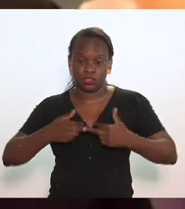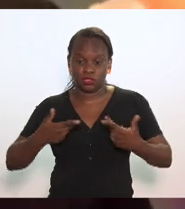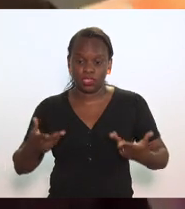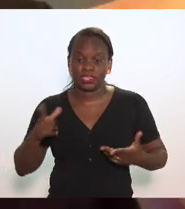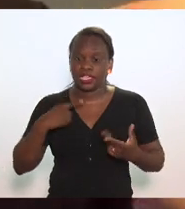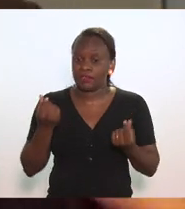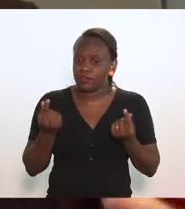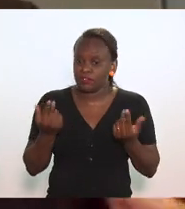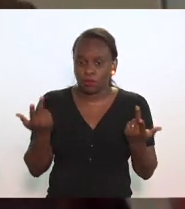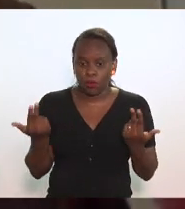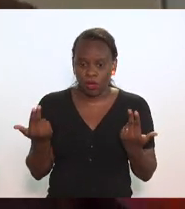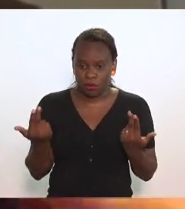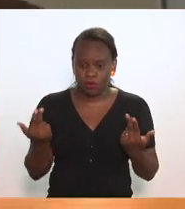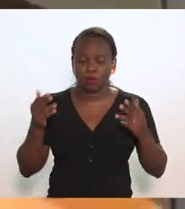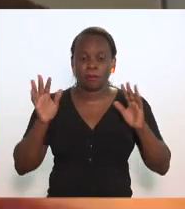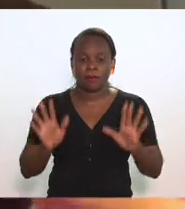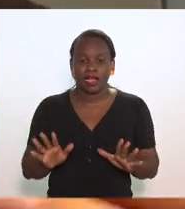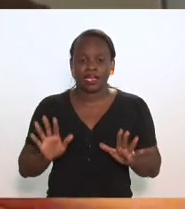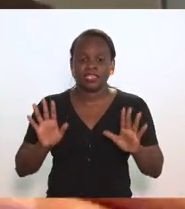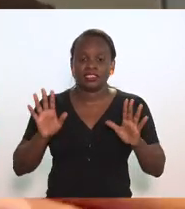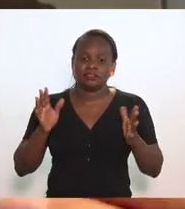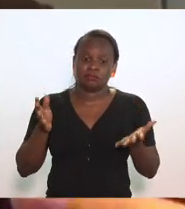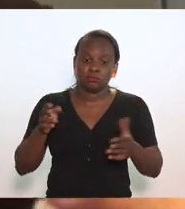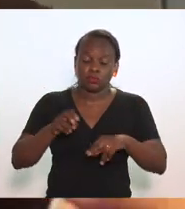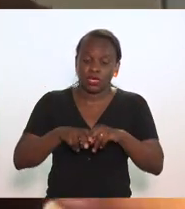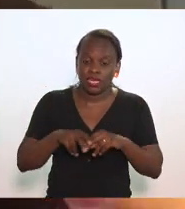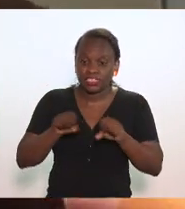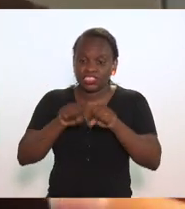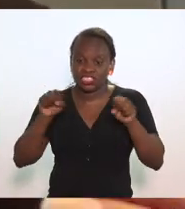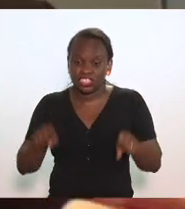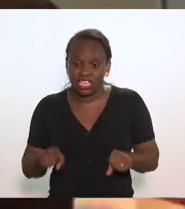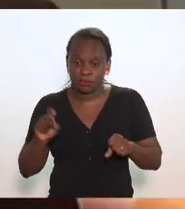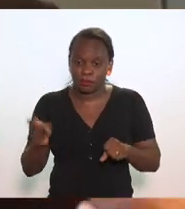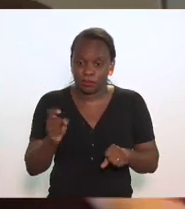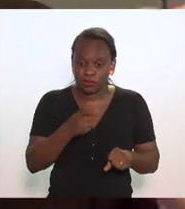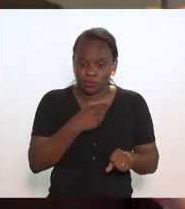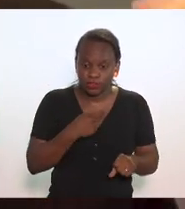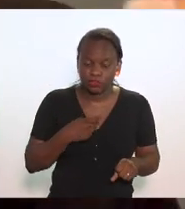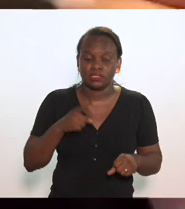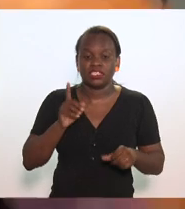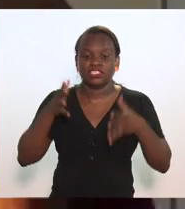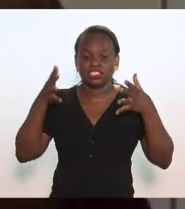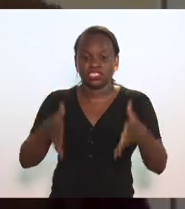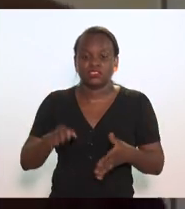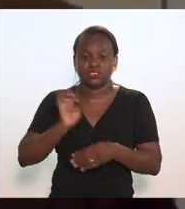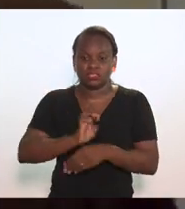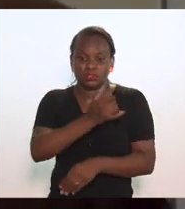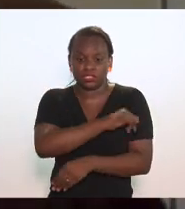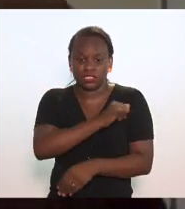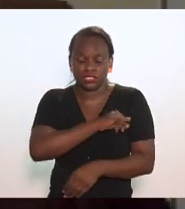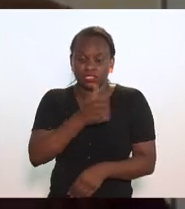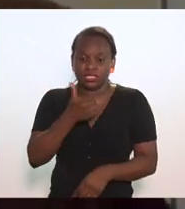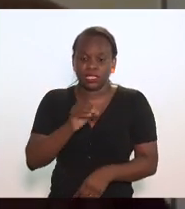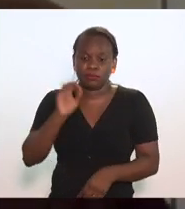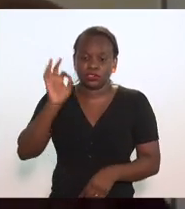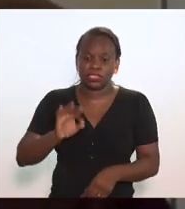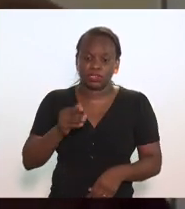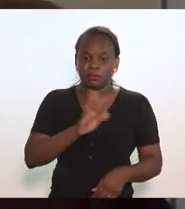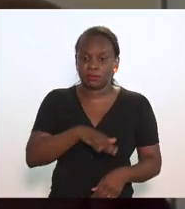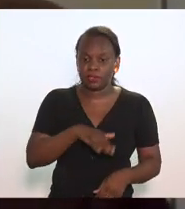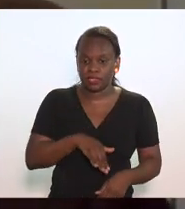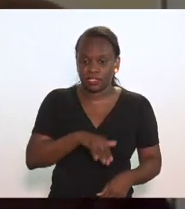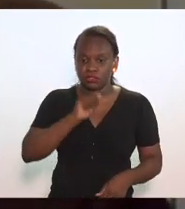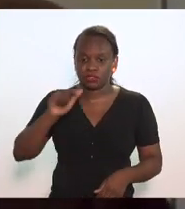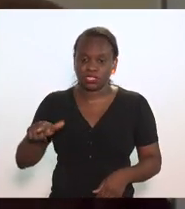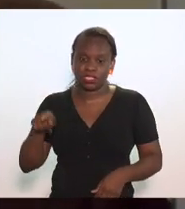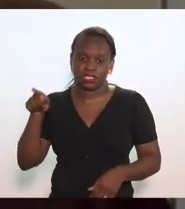tem o mesmo valor, mas que ele chega, por uma razão de sistemática tributária, ele chega no estado do Rio de Janeiro 10% mais barato